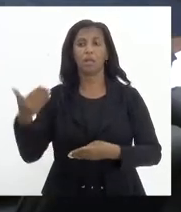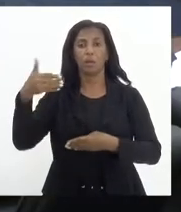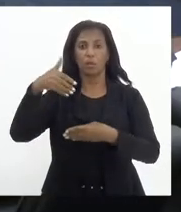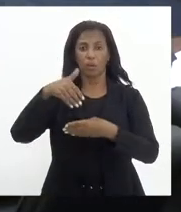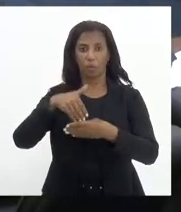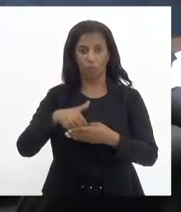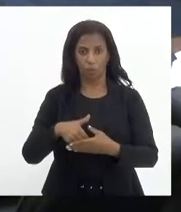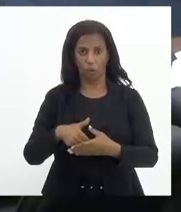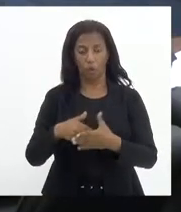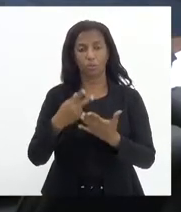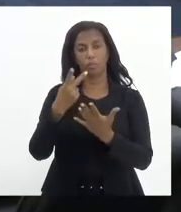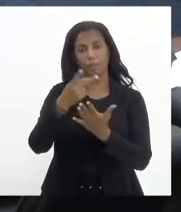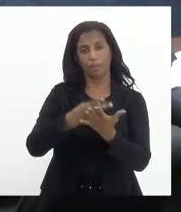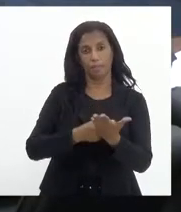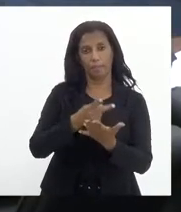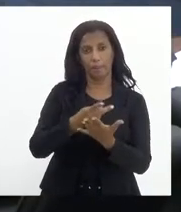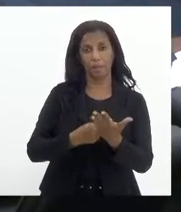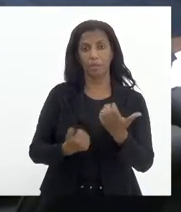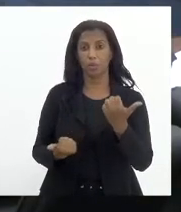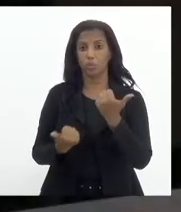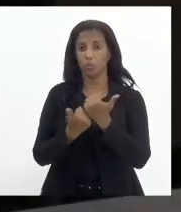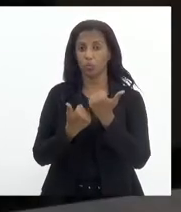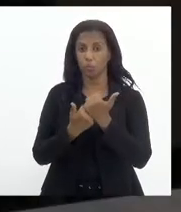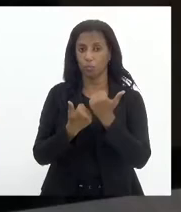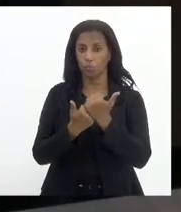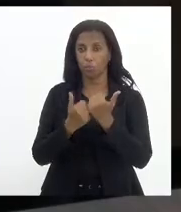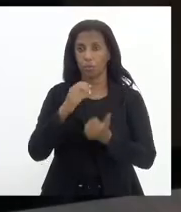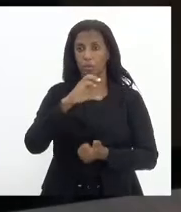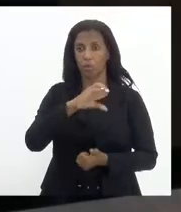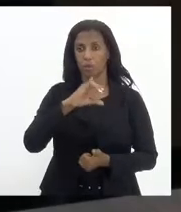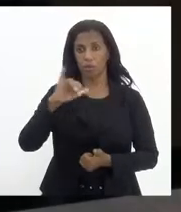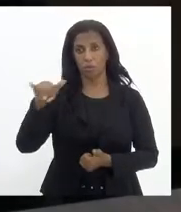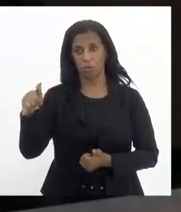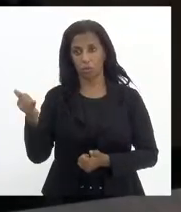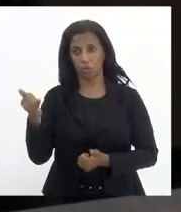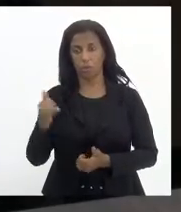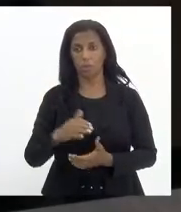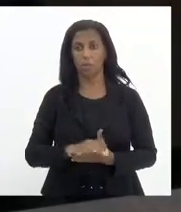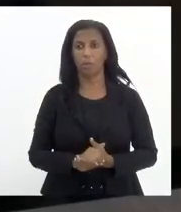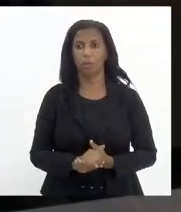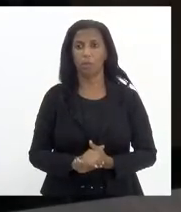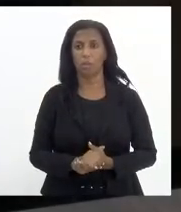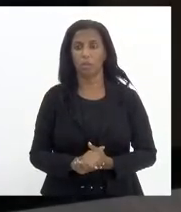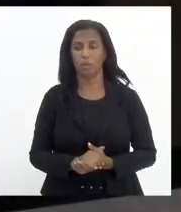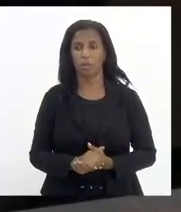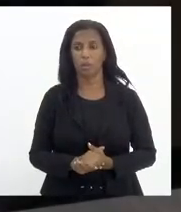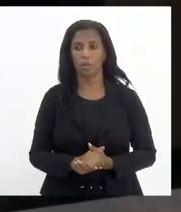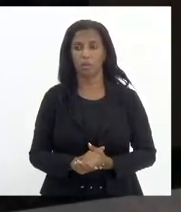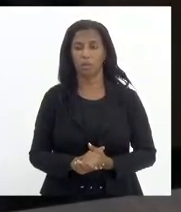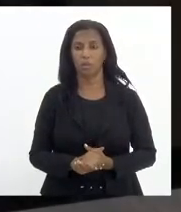um parecer... O substitutivo da C.J. Traz emenda de Renato. Com...